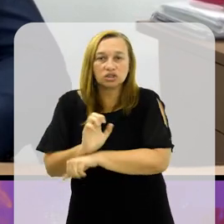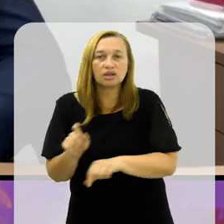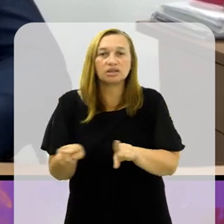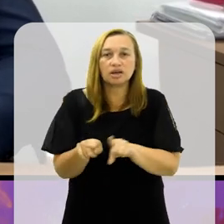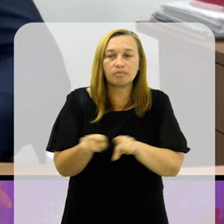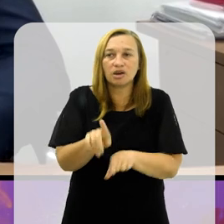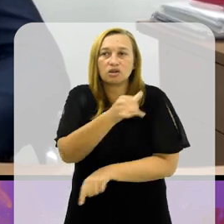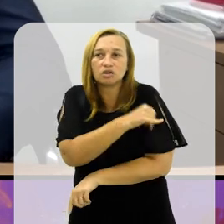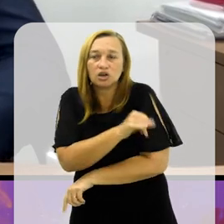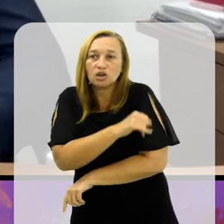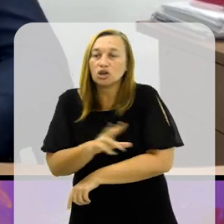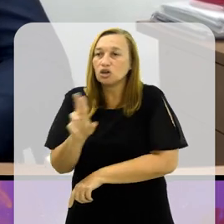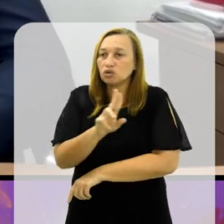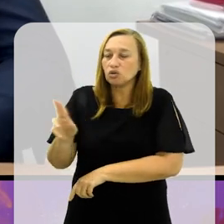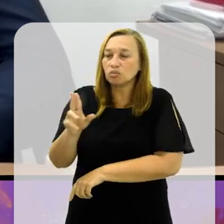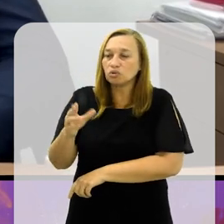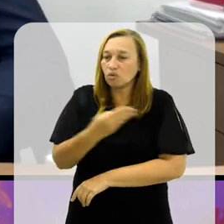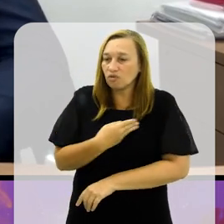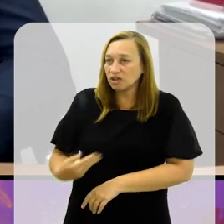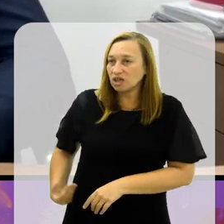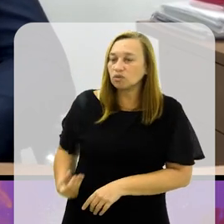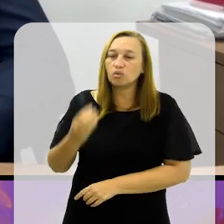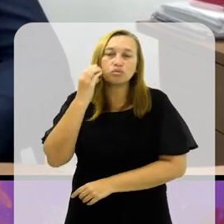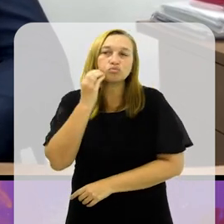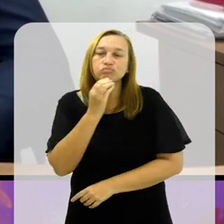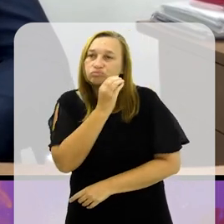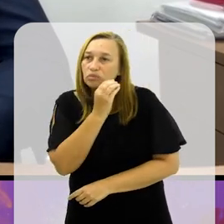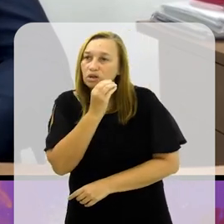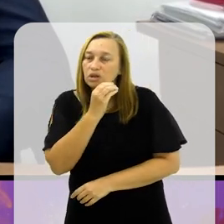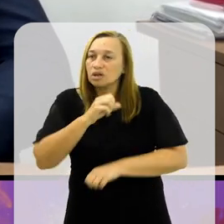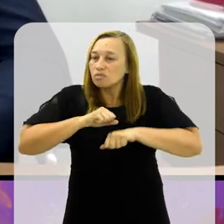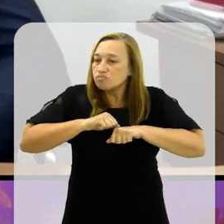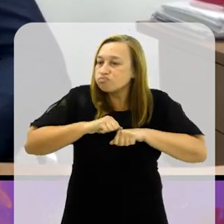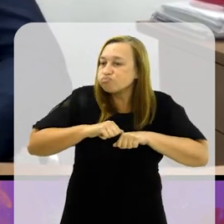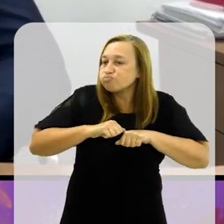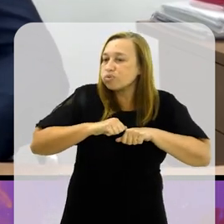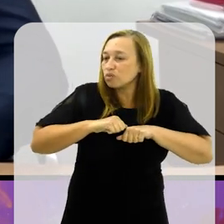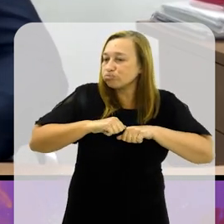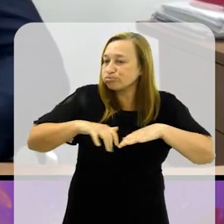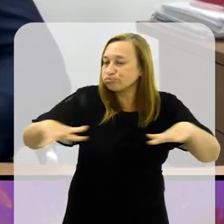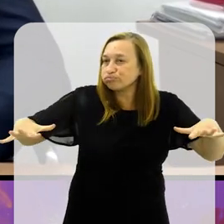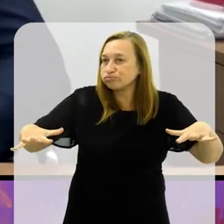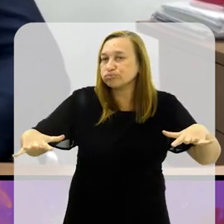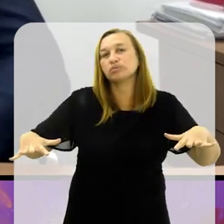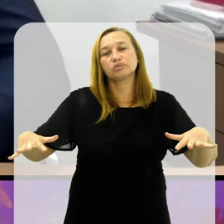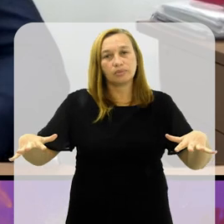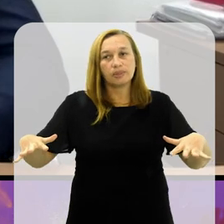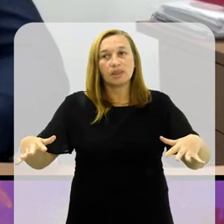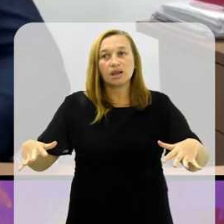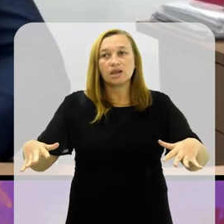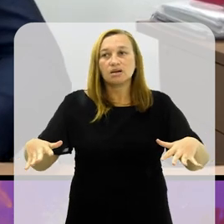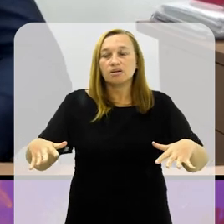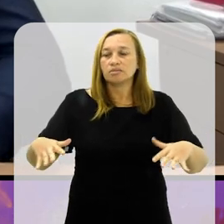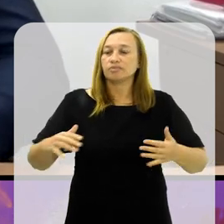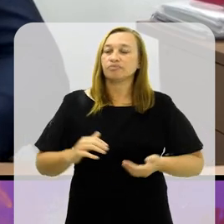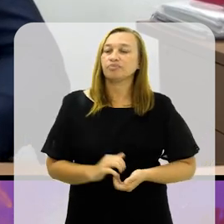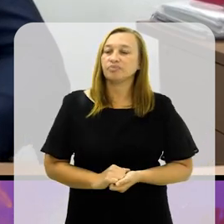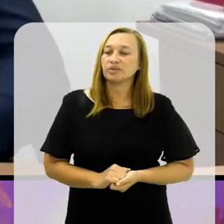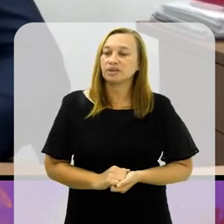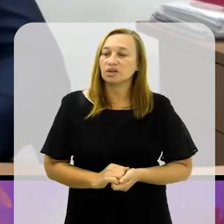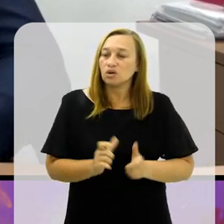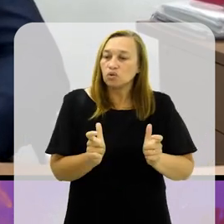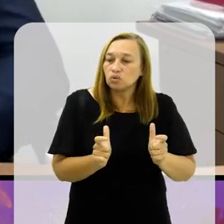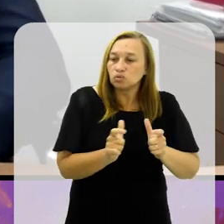do Rio de Janeiro, em nome do governador Cláudio Castro, para que isso seja reproduzido, como você disse, numa escala mais